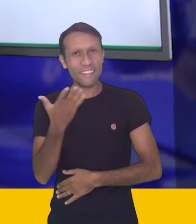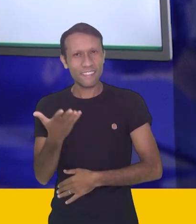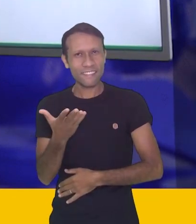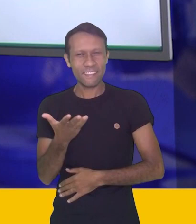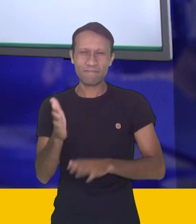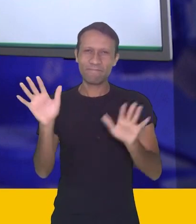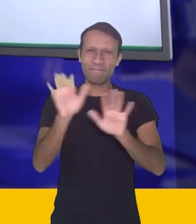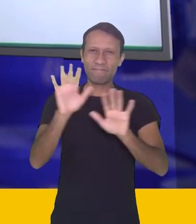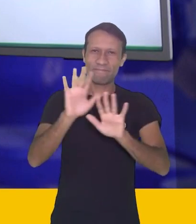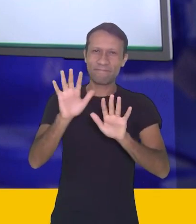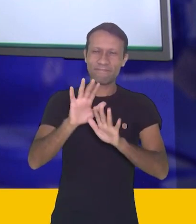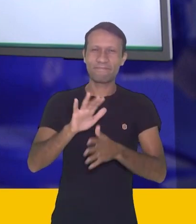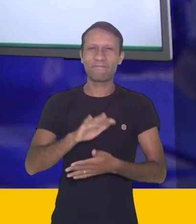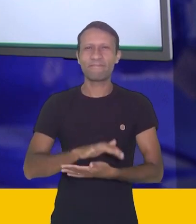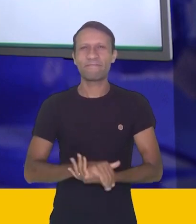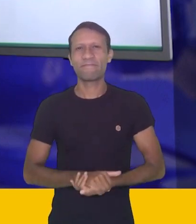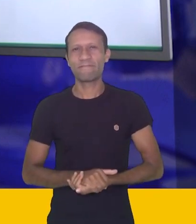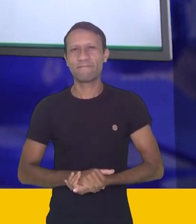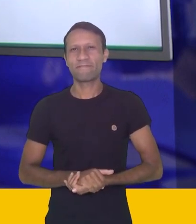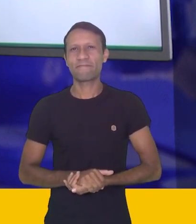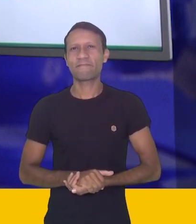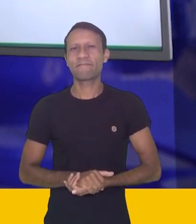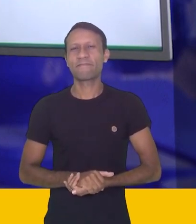Até uma próxima. Tchau, tchau!